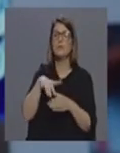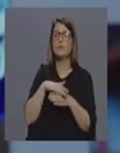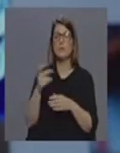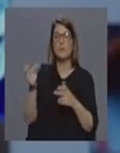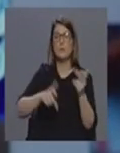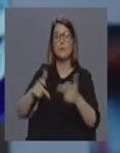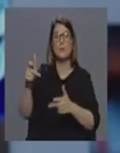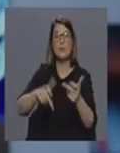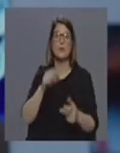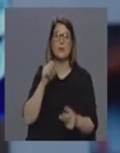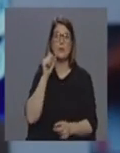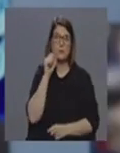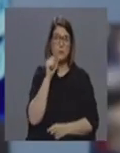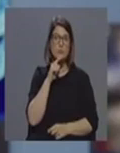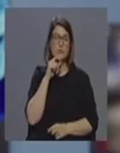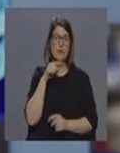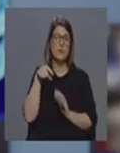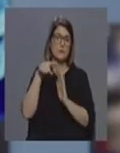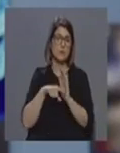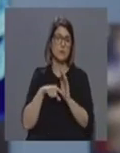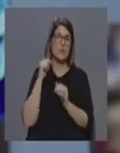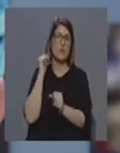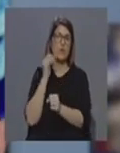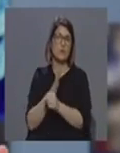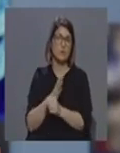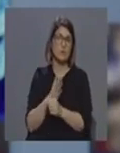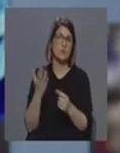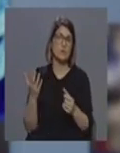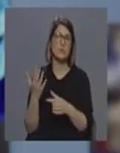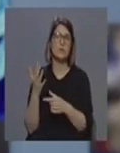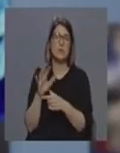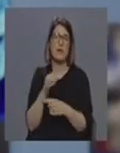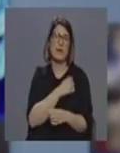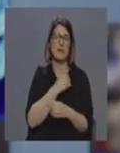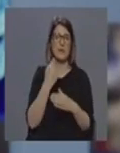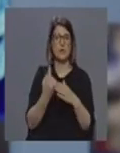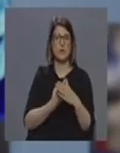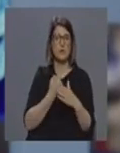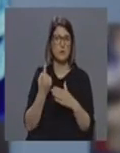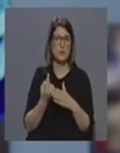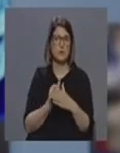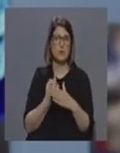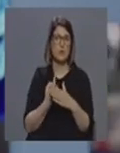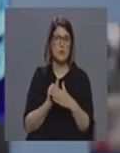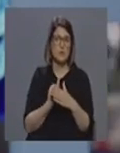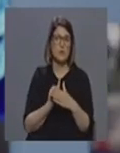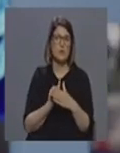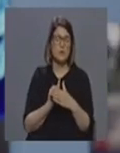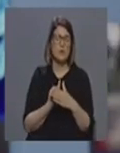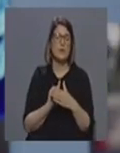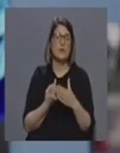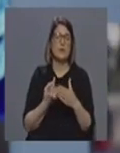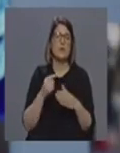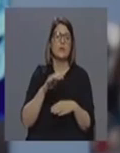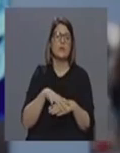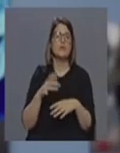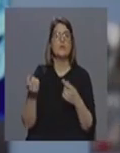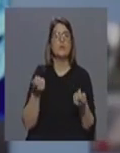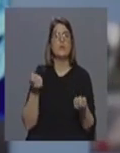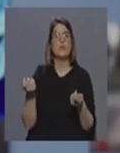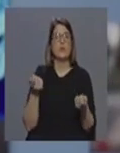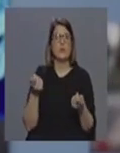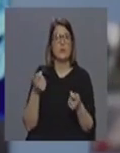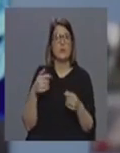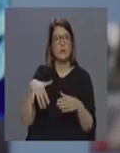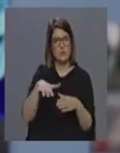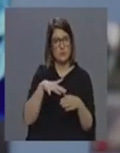poderemos adotar outro tipo de medidas como isolamento domiciliário até ao fim e cabo em tanto também para fazer essa gestão também dos casos